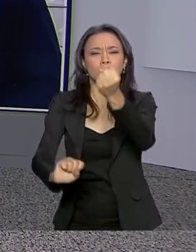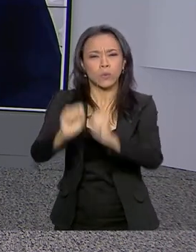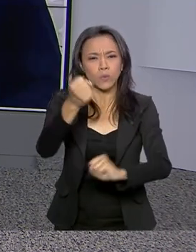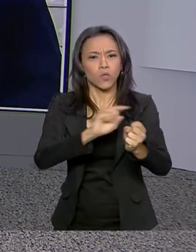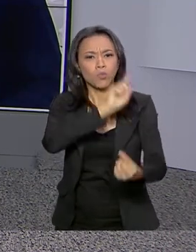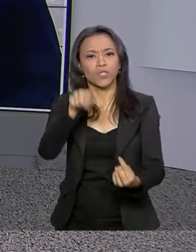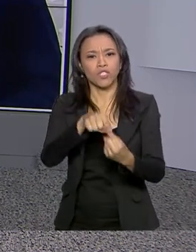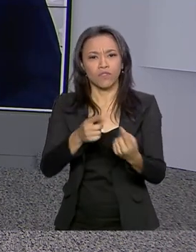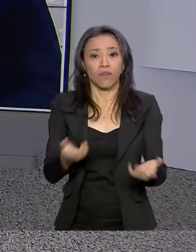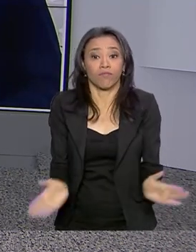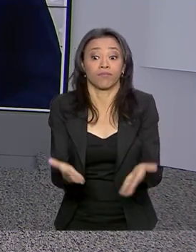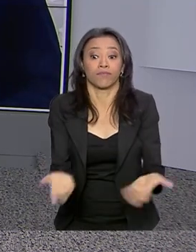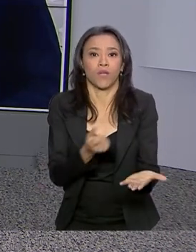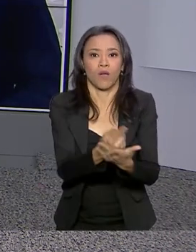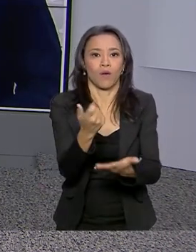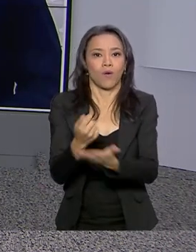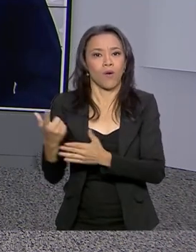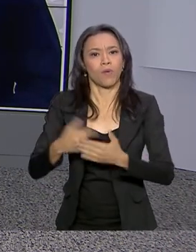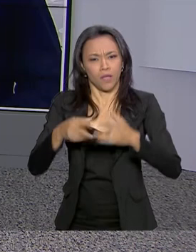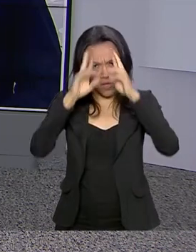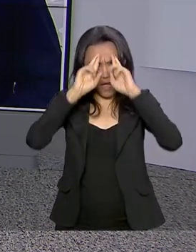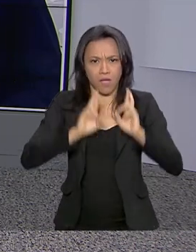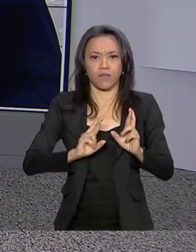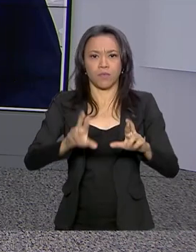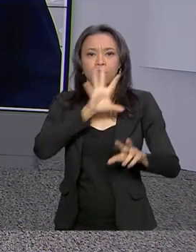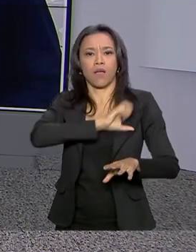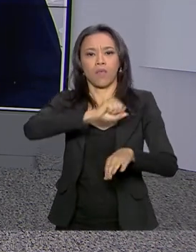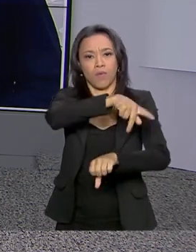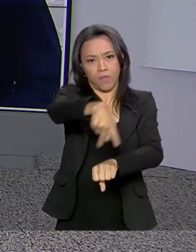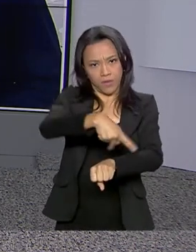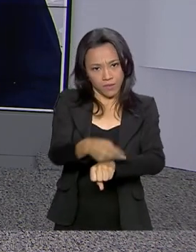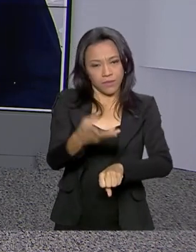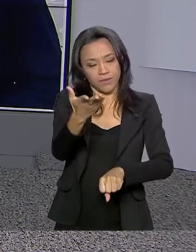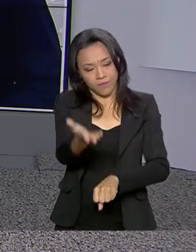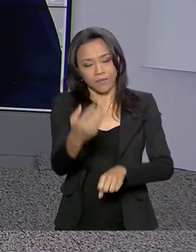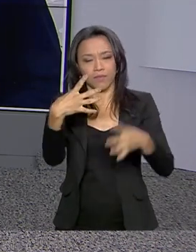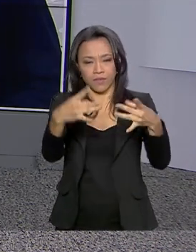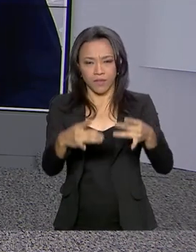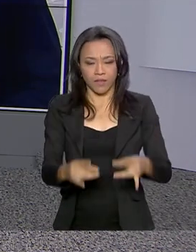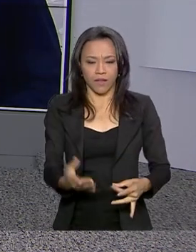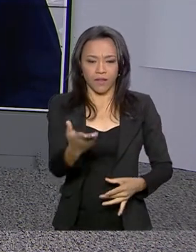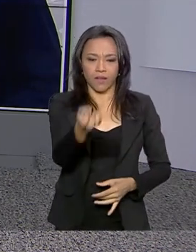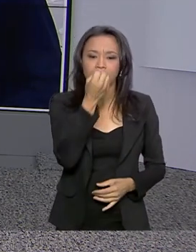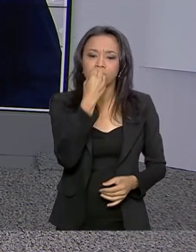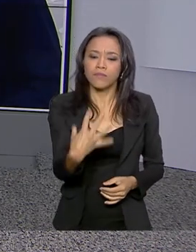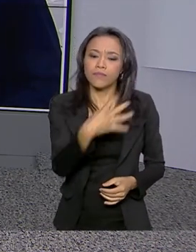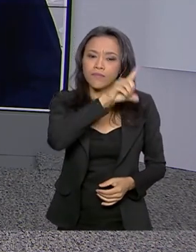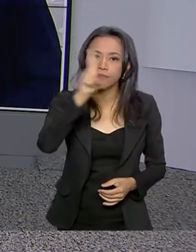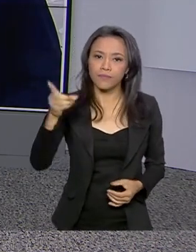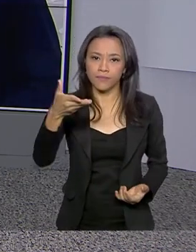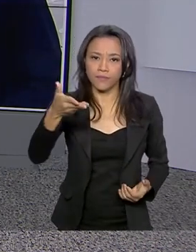consumo e estimular o patriotismo. Vamos a São Paulo, Ricardo Ferraz tem os detalhes pra gente. Bom dia, Ricardo.